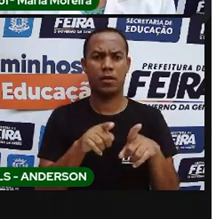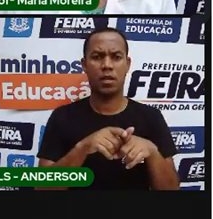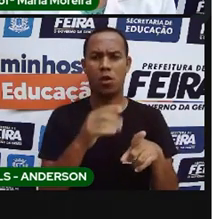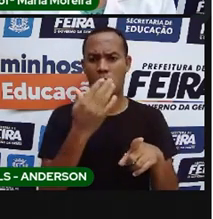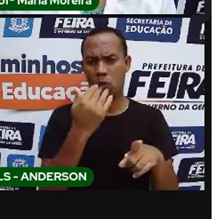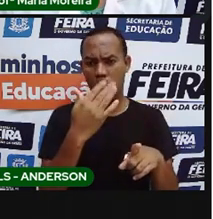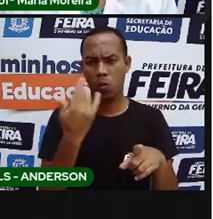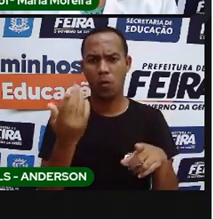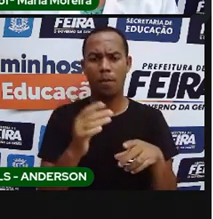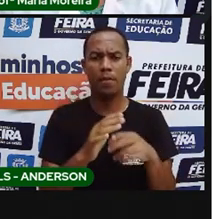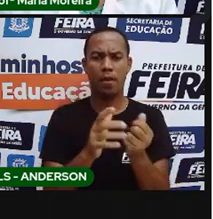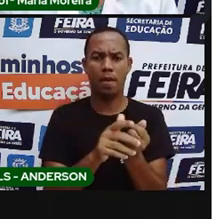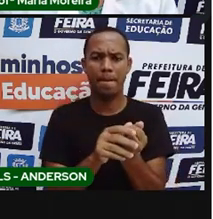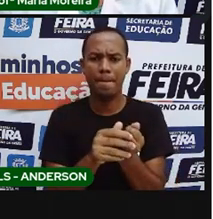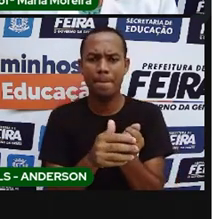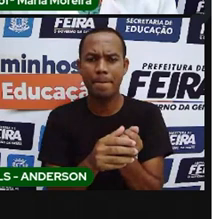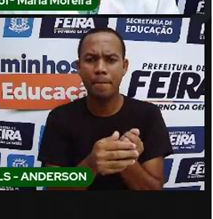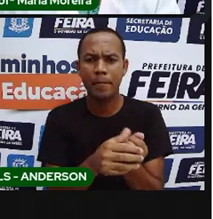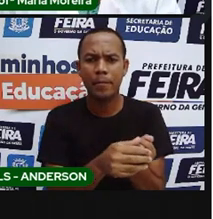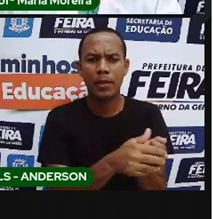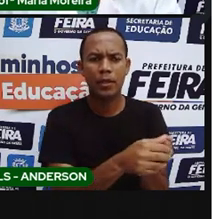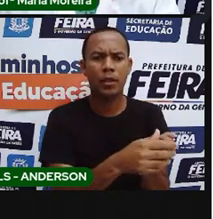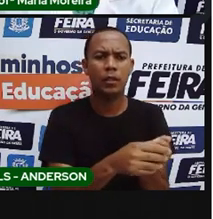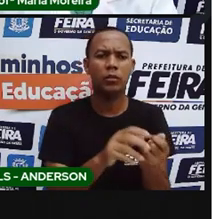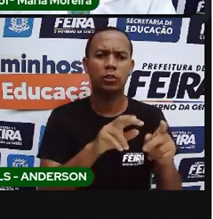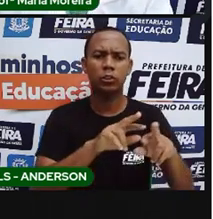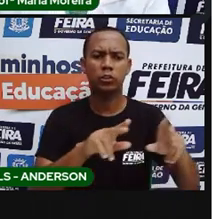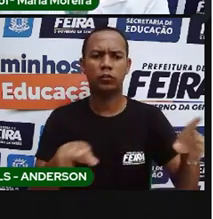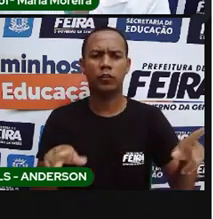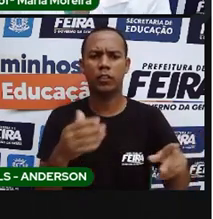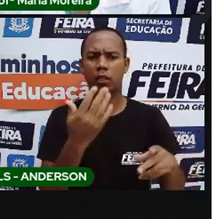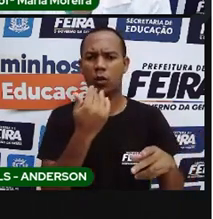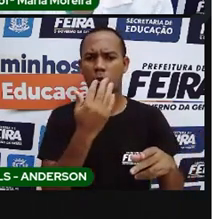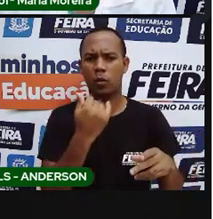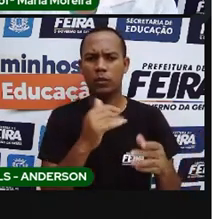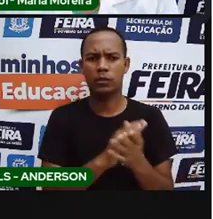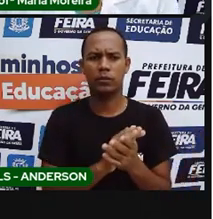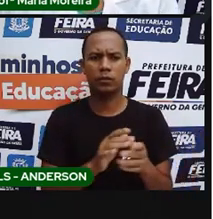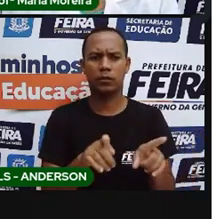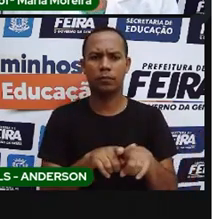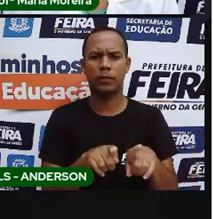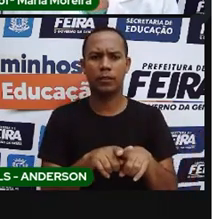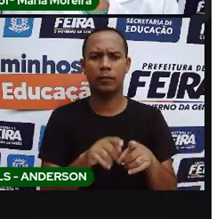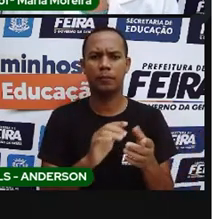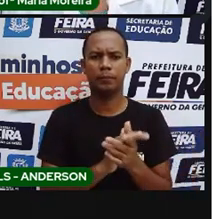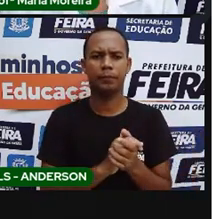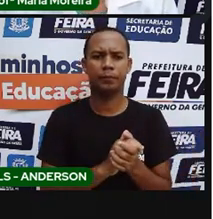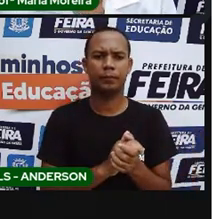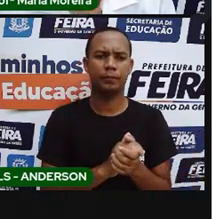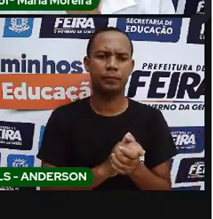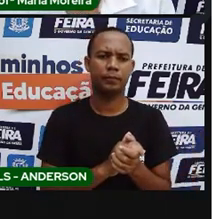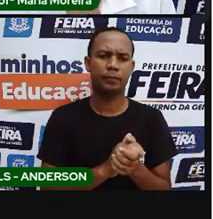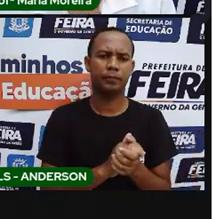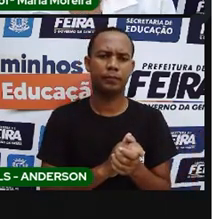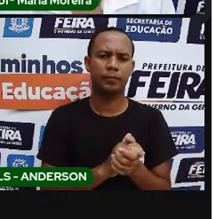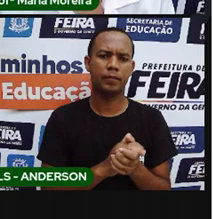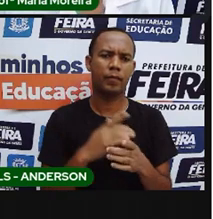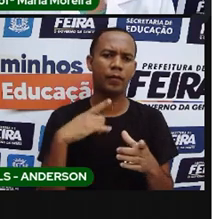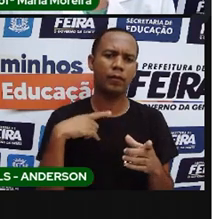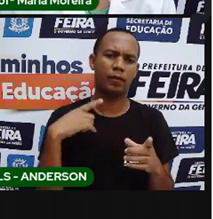geralmente em locais. Eles que têm muita água, que a água vai escorrendo, geralmente com a cana de açúcar, algodão e a banana.